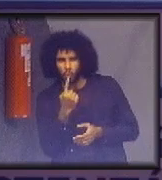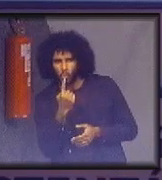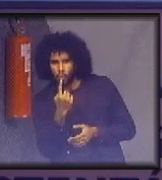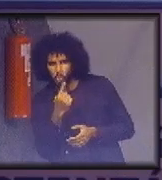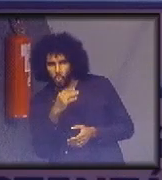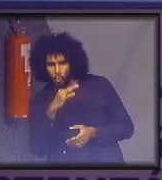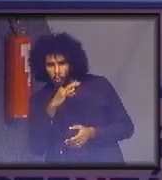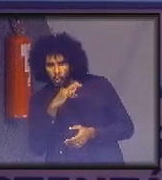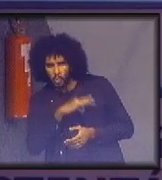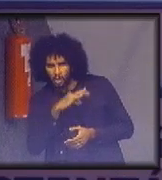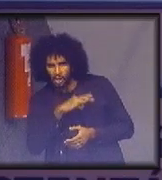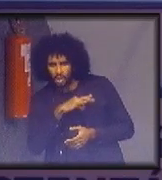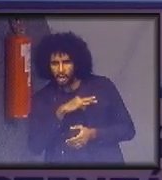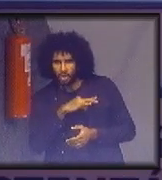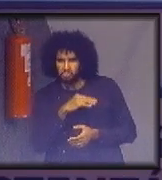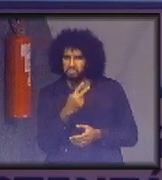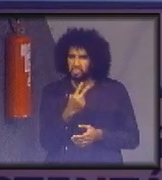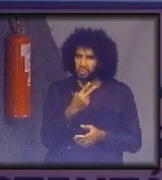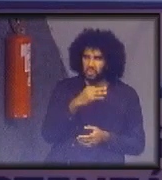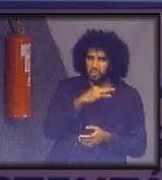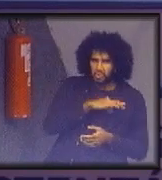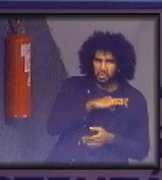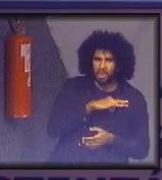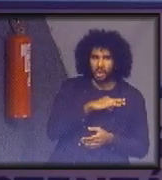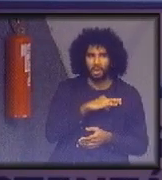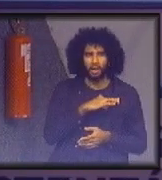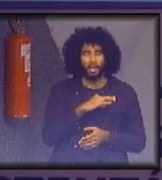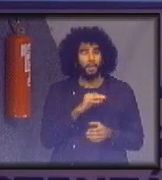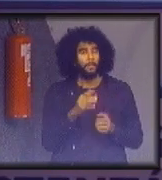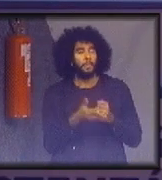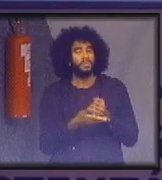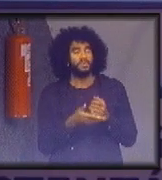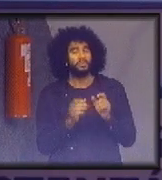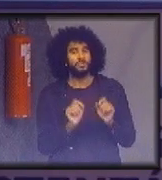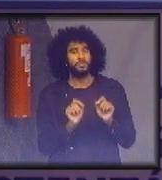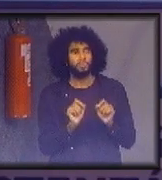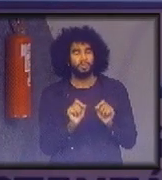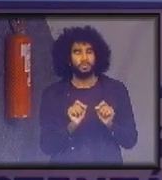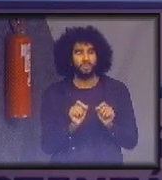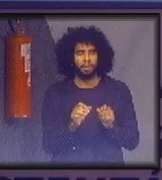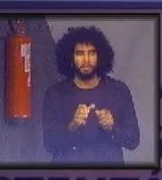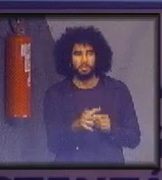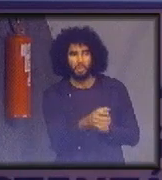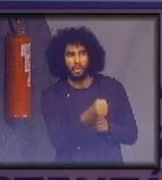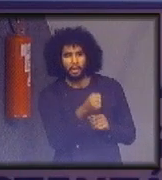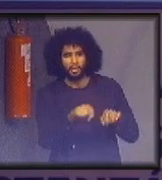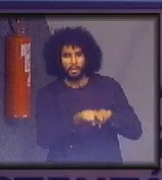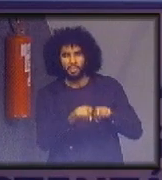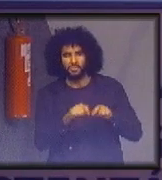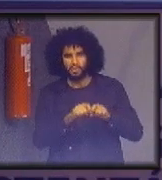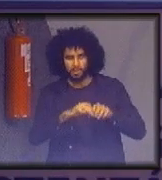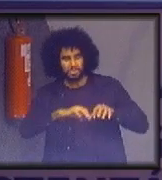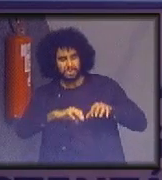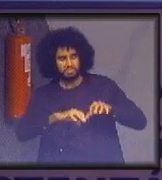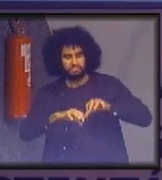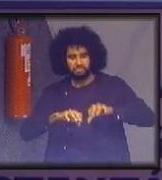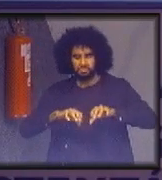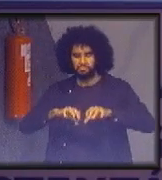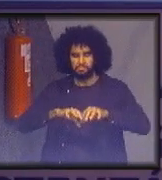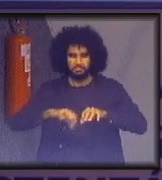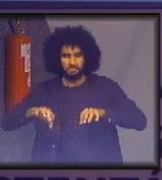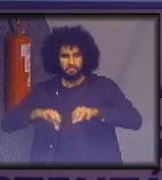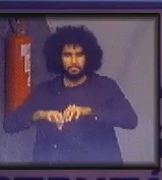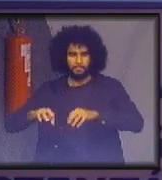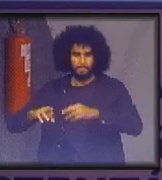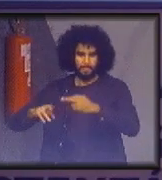mínimo e dois salários mínimos, fazendo basicamente a recolha e a separação dos resíduos nas